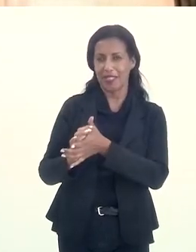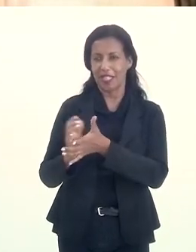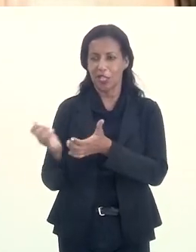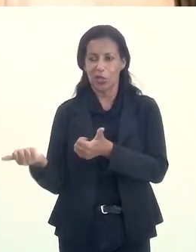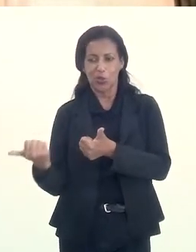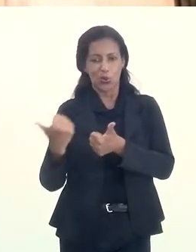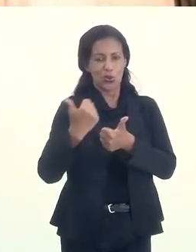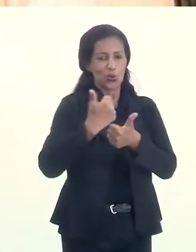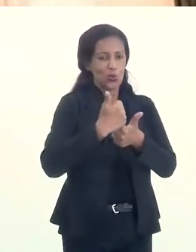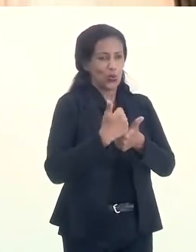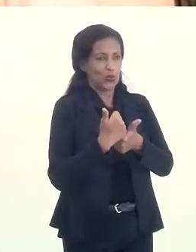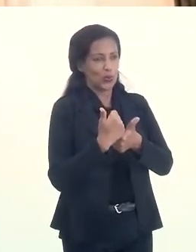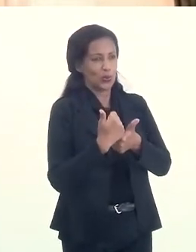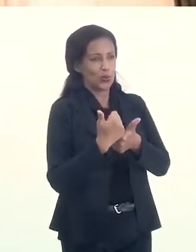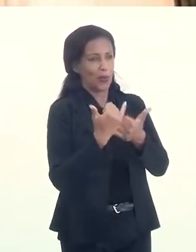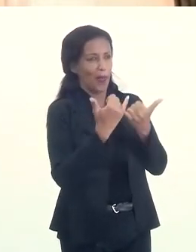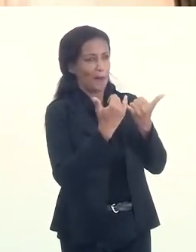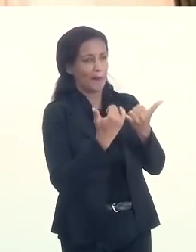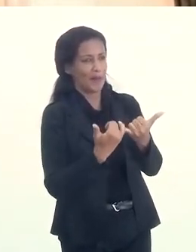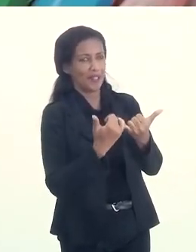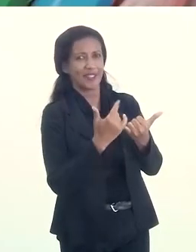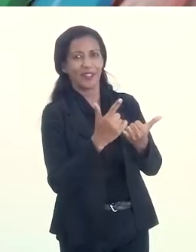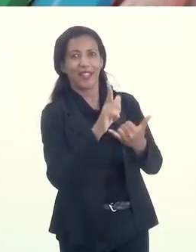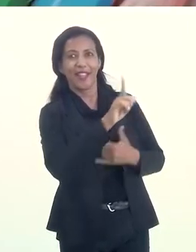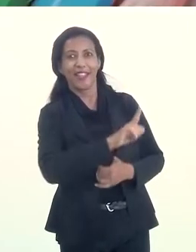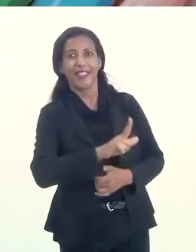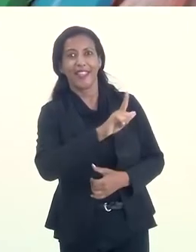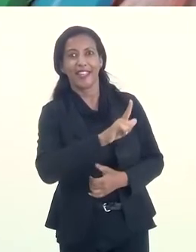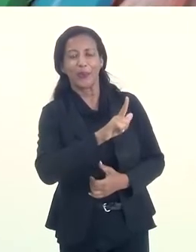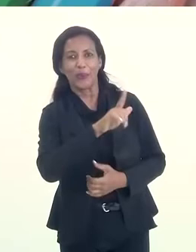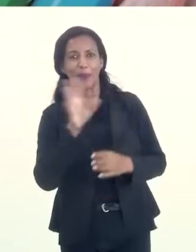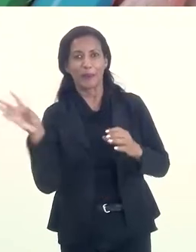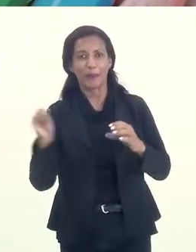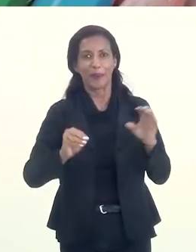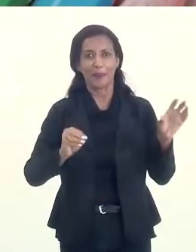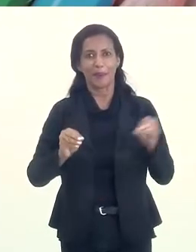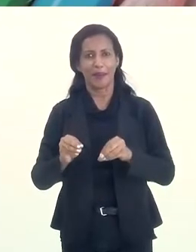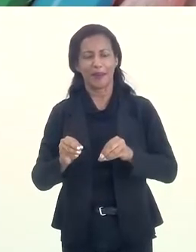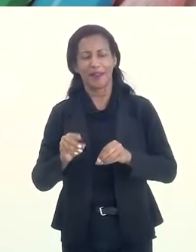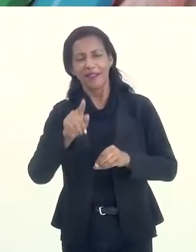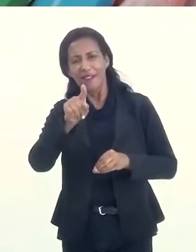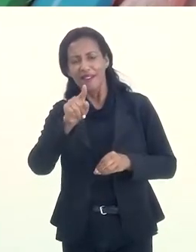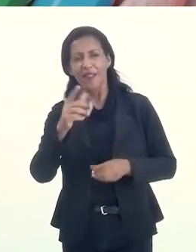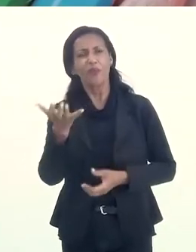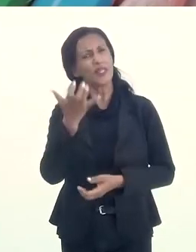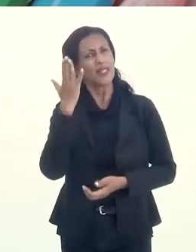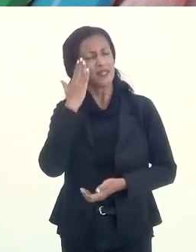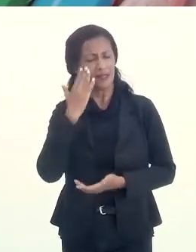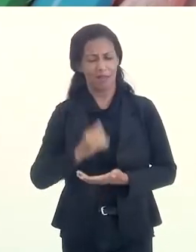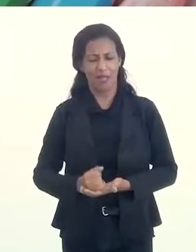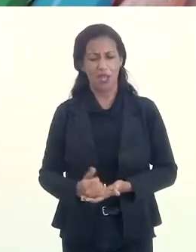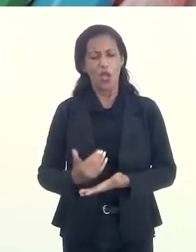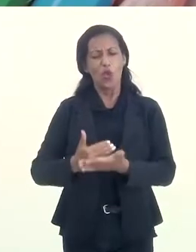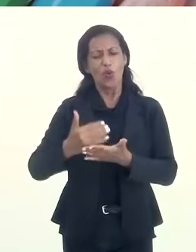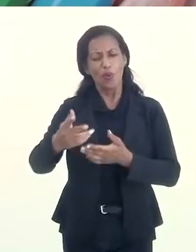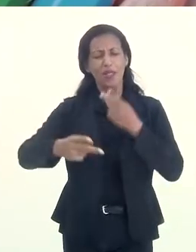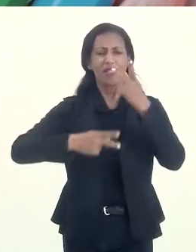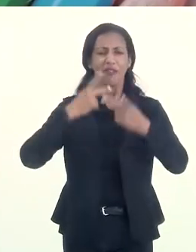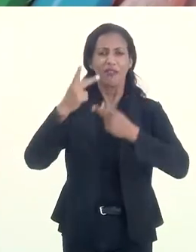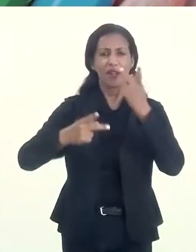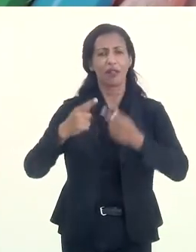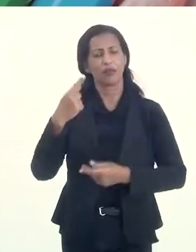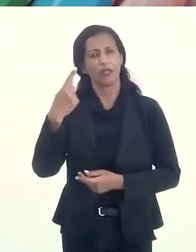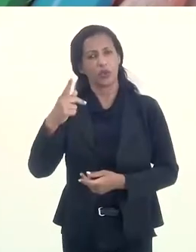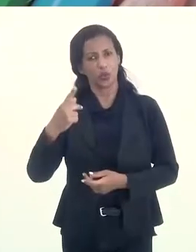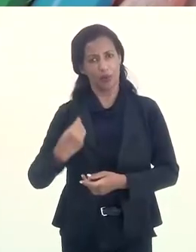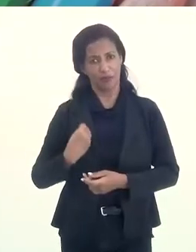lugar, a amante, que era a literatura. Era isso que eu queria saber. Porque eu começo o programa, inclusive, falando da carreira acadêmica,